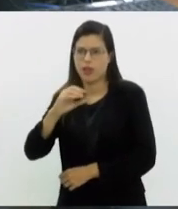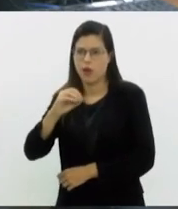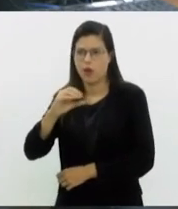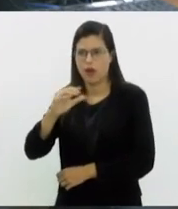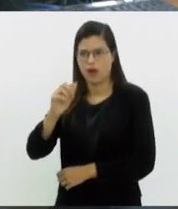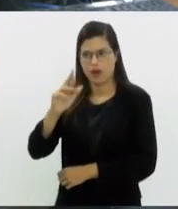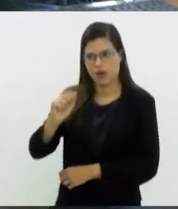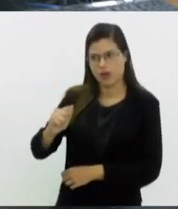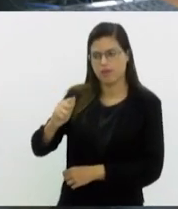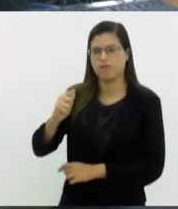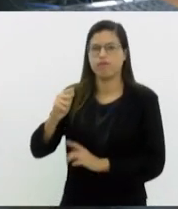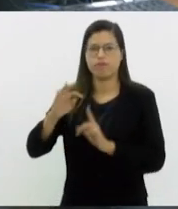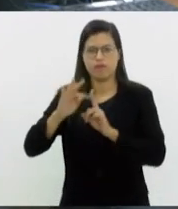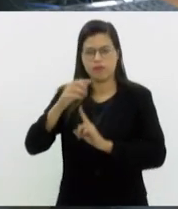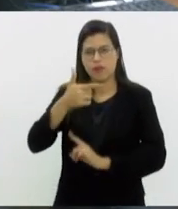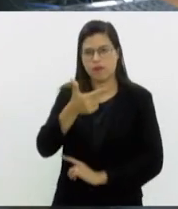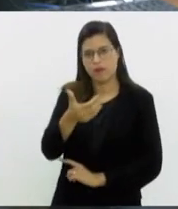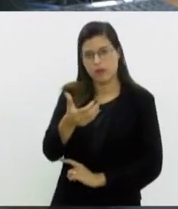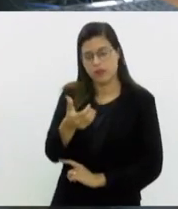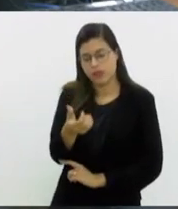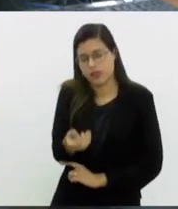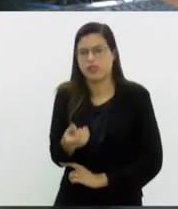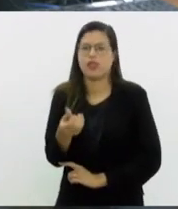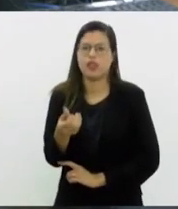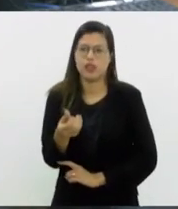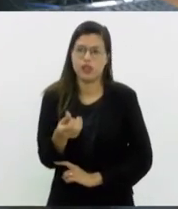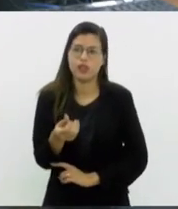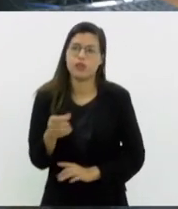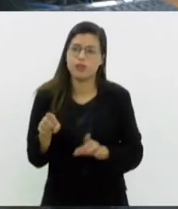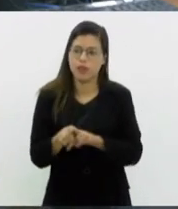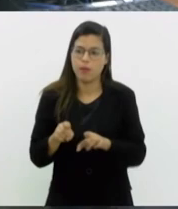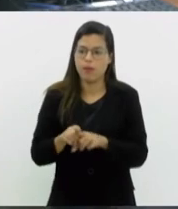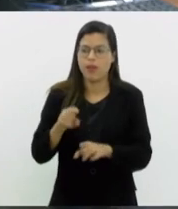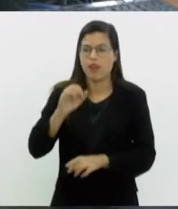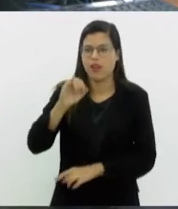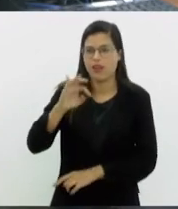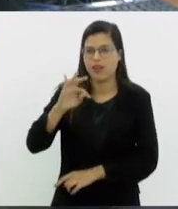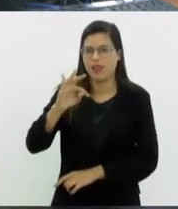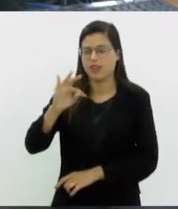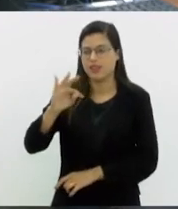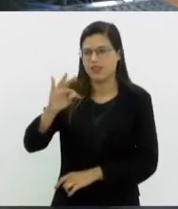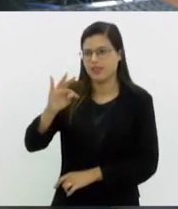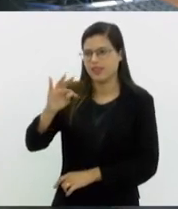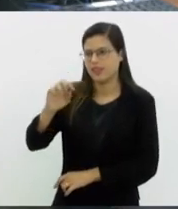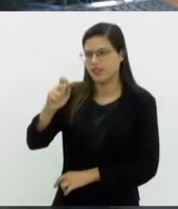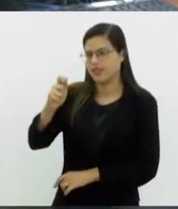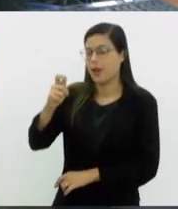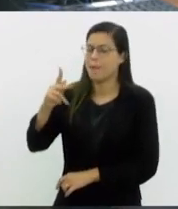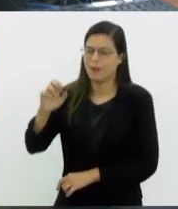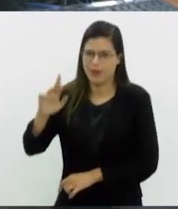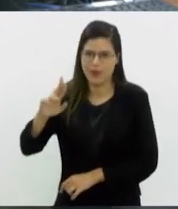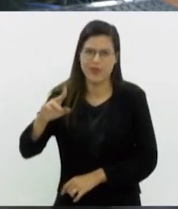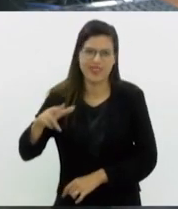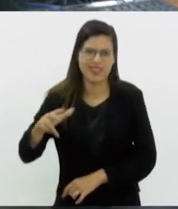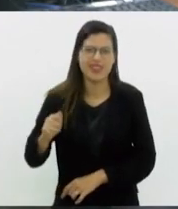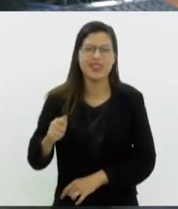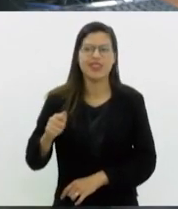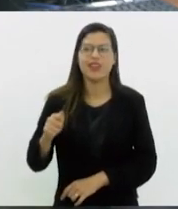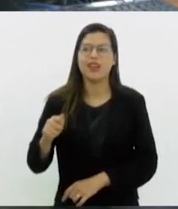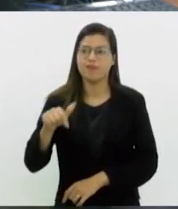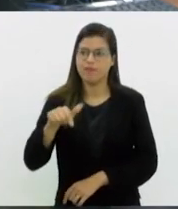26 graus nesse momento, céu limpo, e Itaperuna, também com sol, 25 graus, céu limpo, Itaperuna, que está